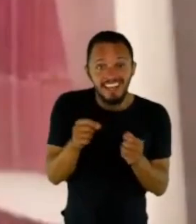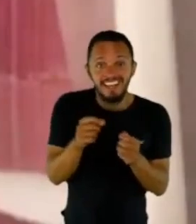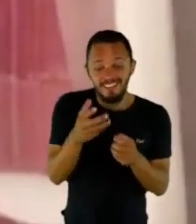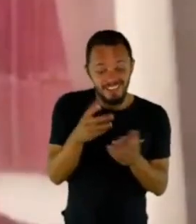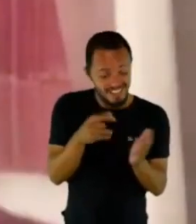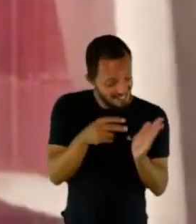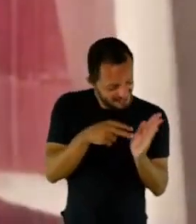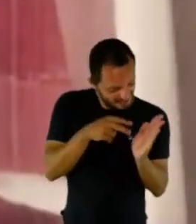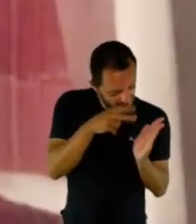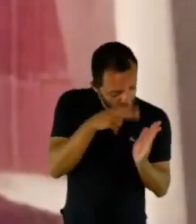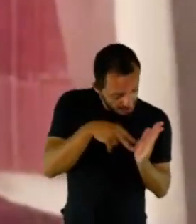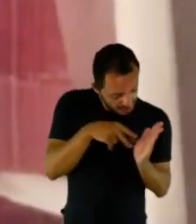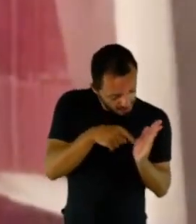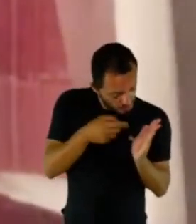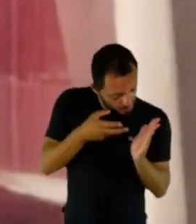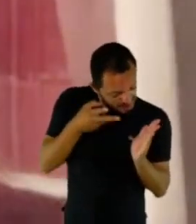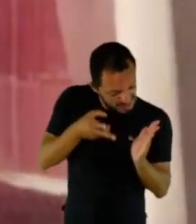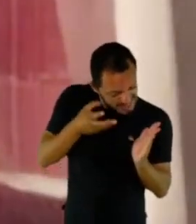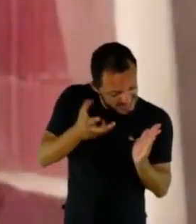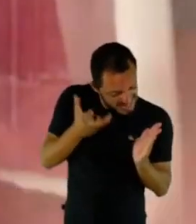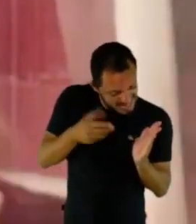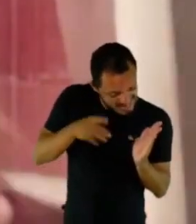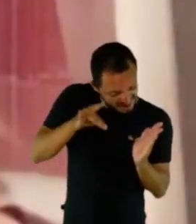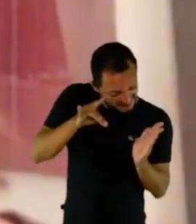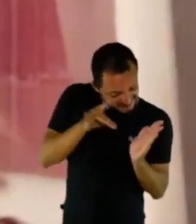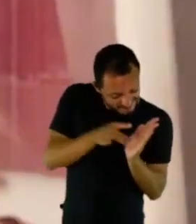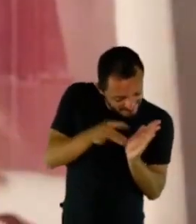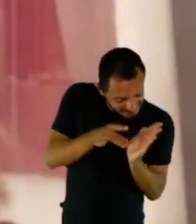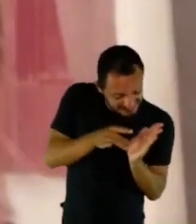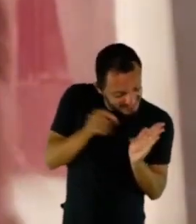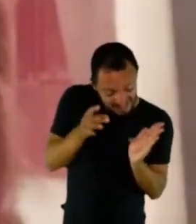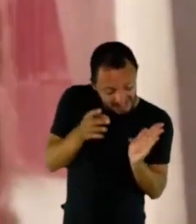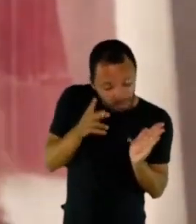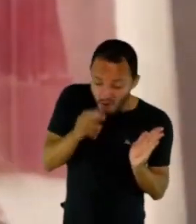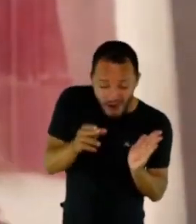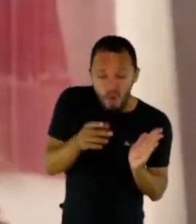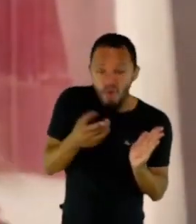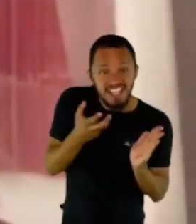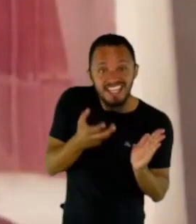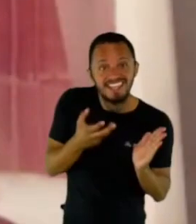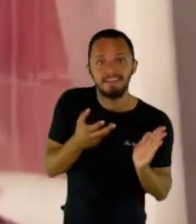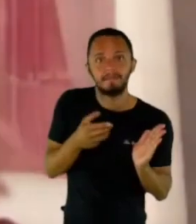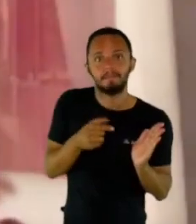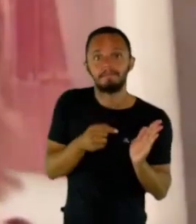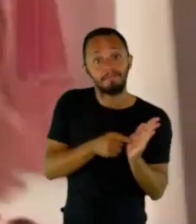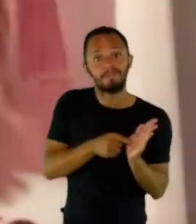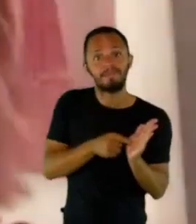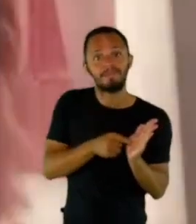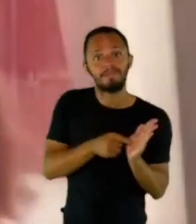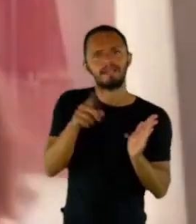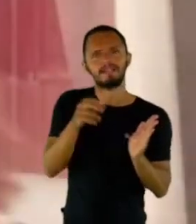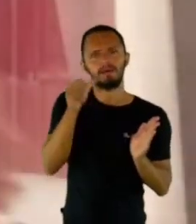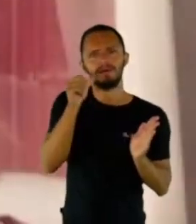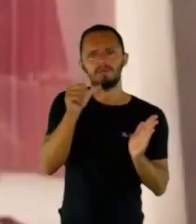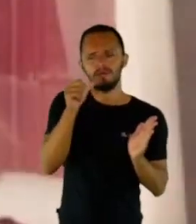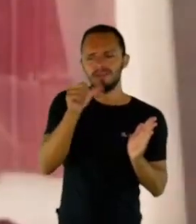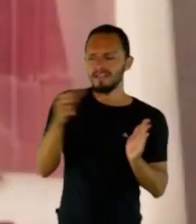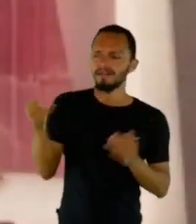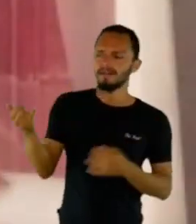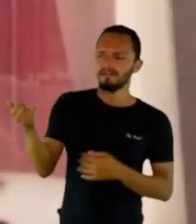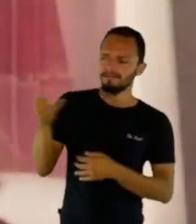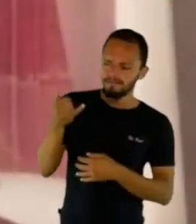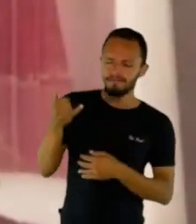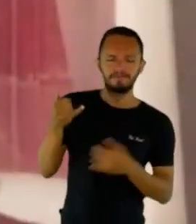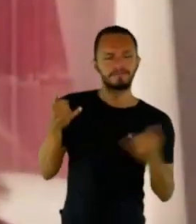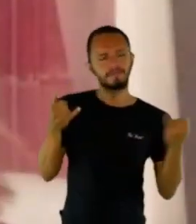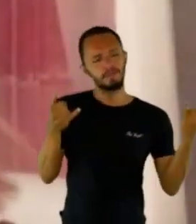feito. e eu falo assim, então, é uma revelação para mim esses sentimentos todos, essa força